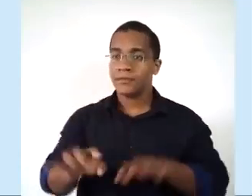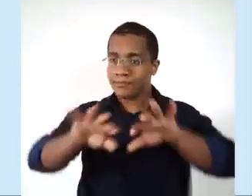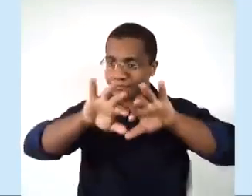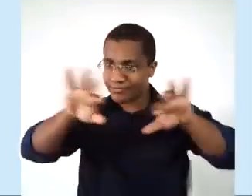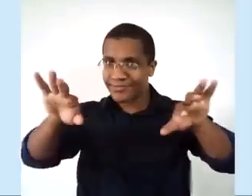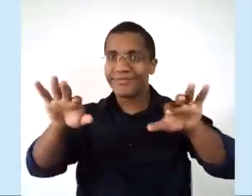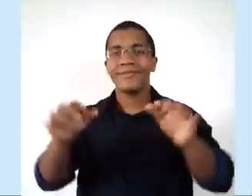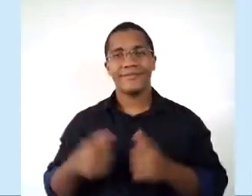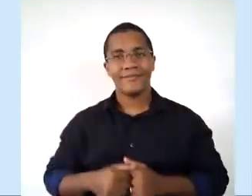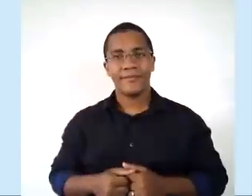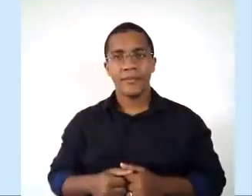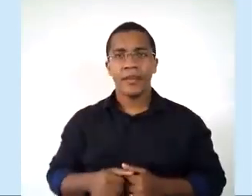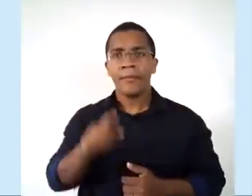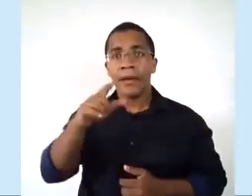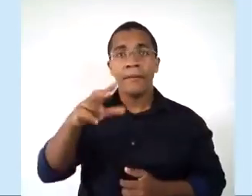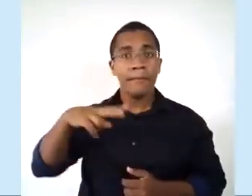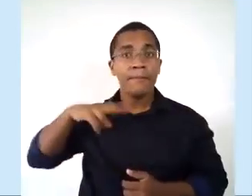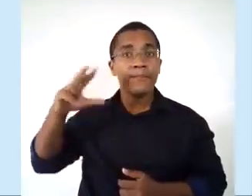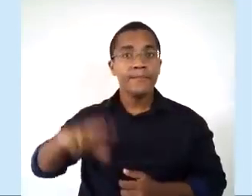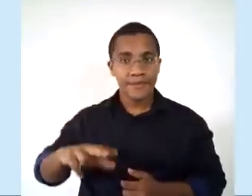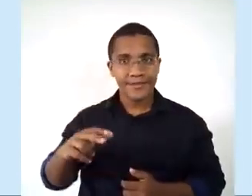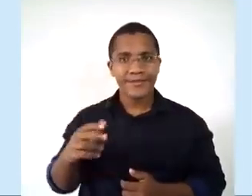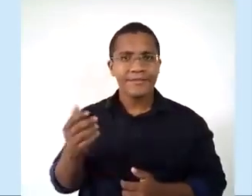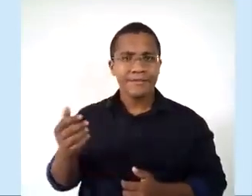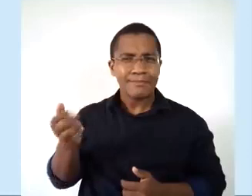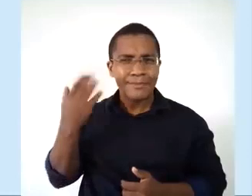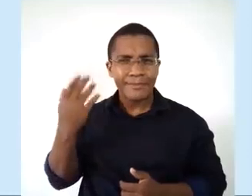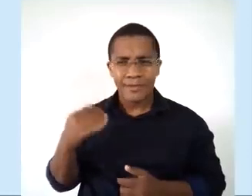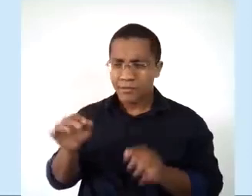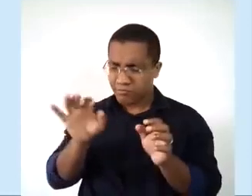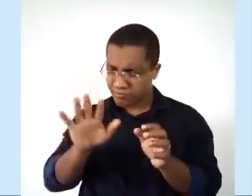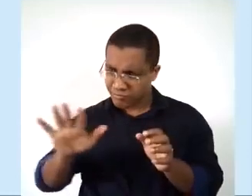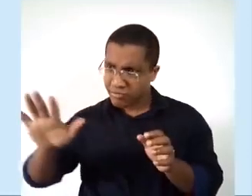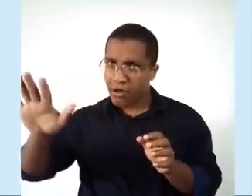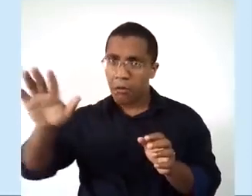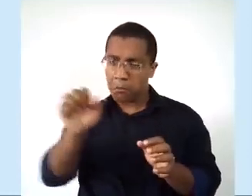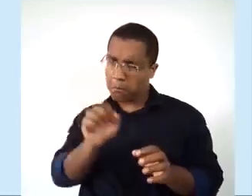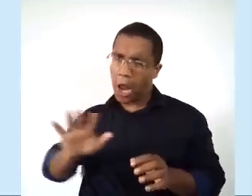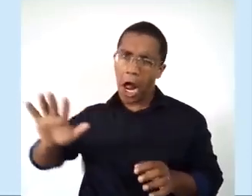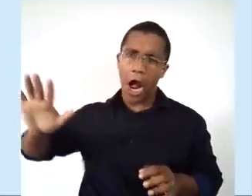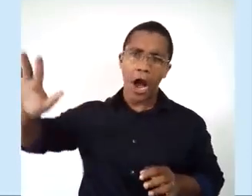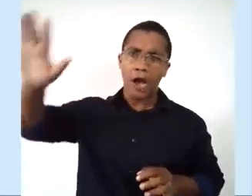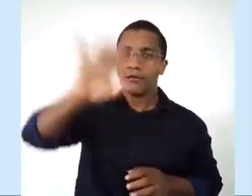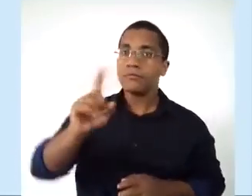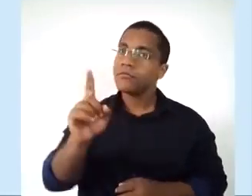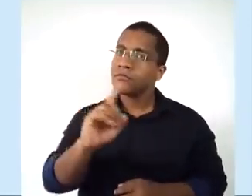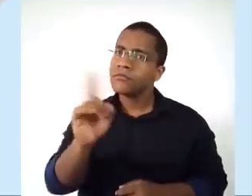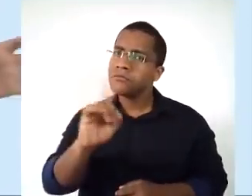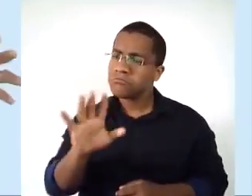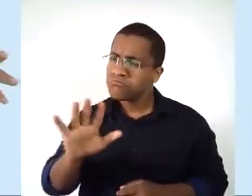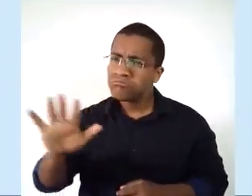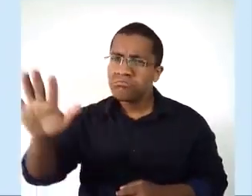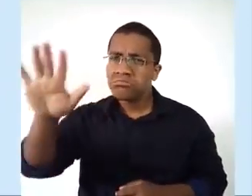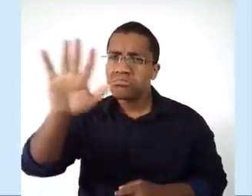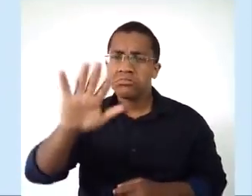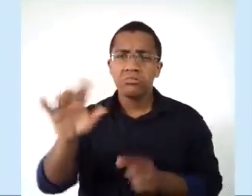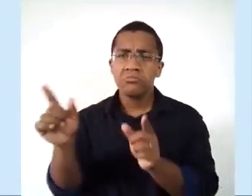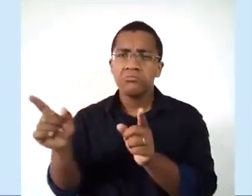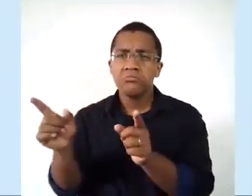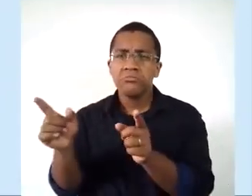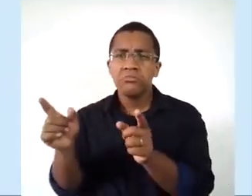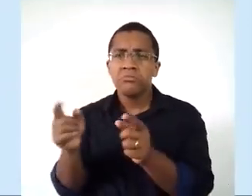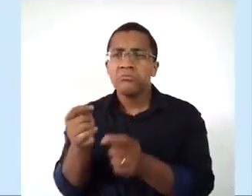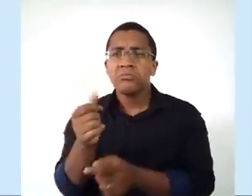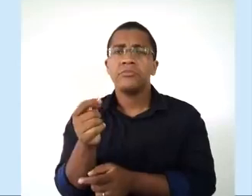pegaram uma parte muito pequena, porque, assim, os portugueses não tinham ainda uma noção territorial como os espanhóis. Os